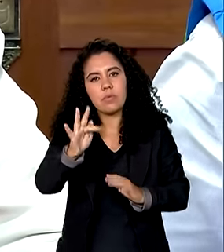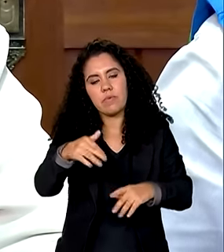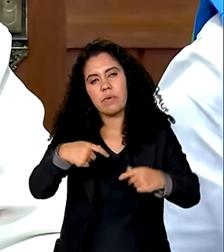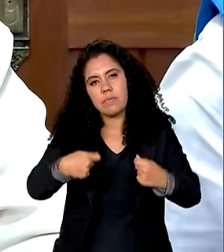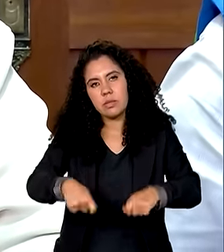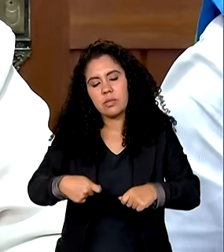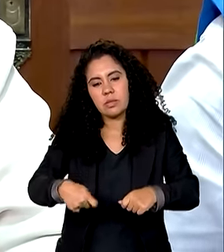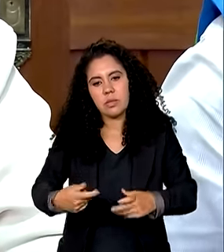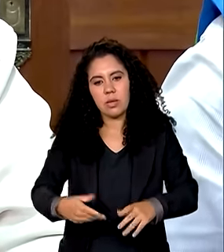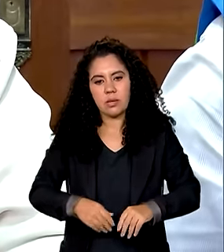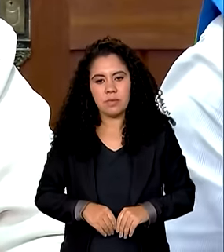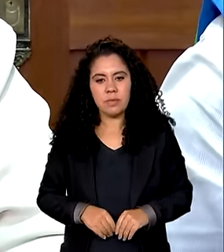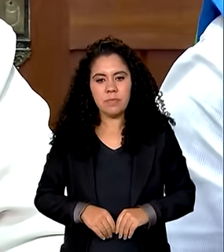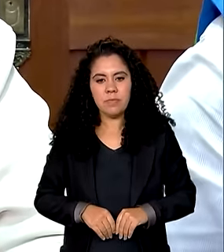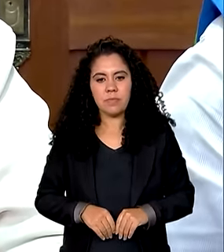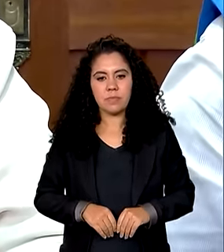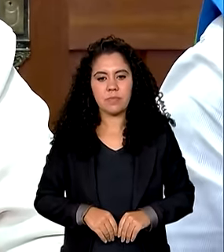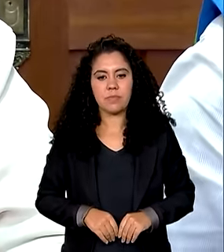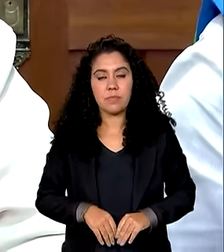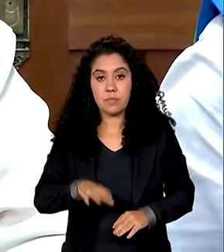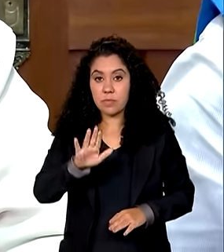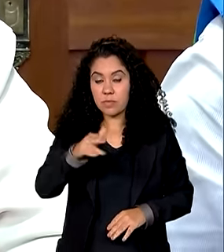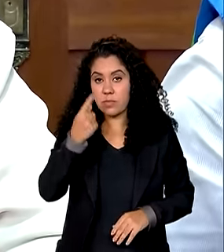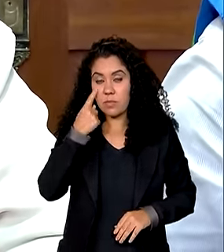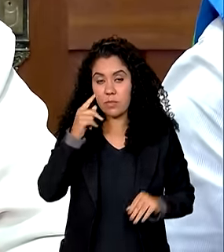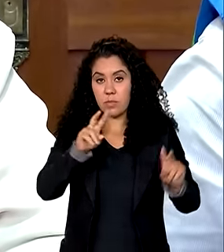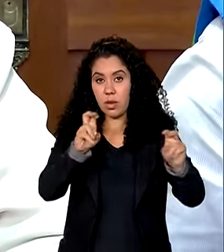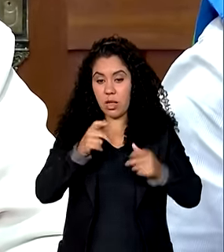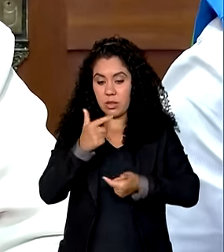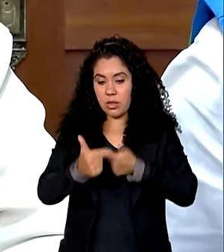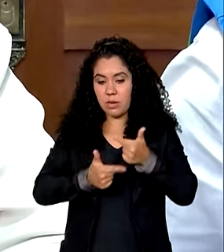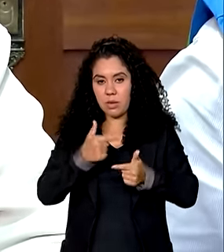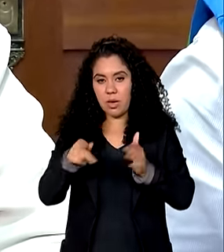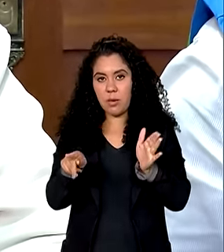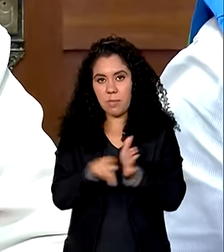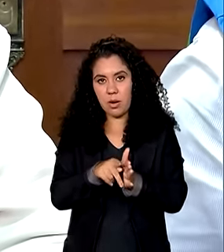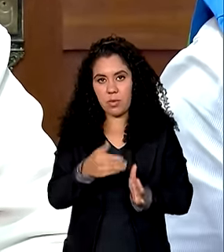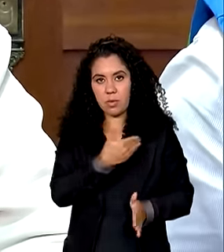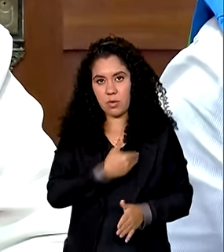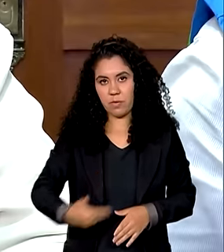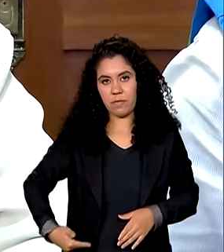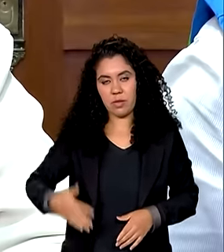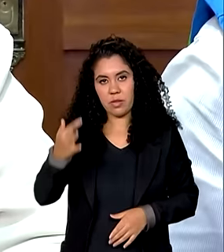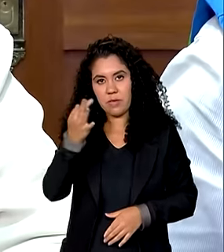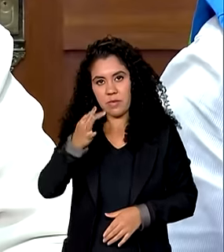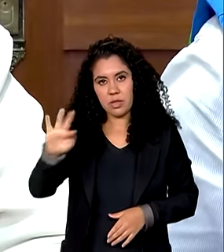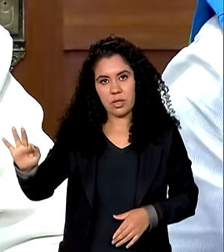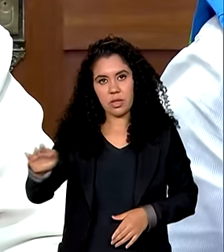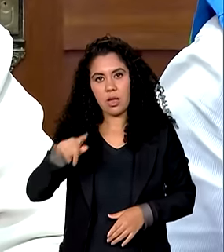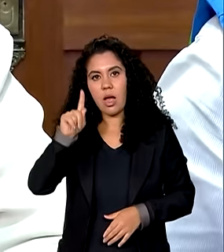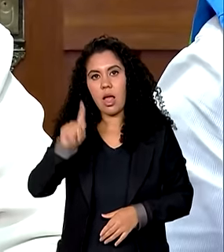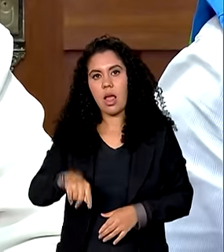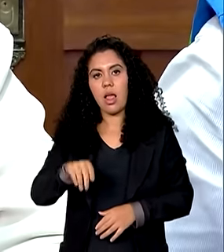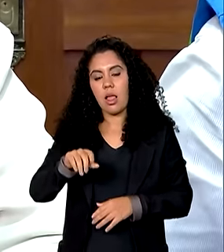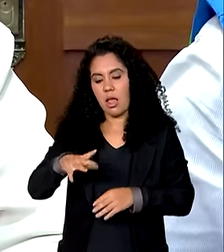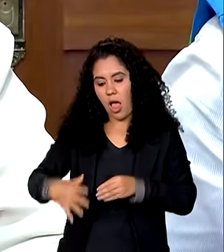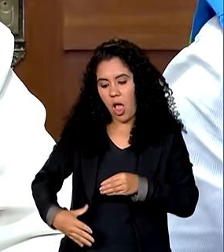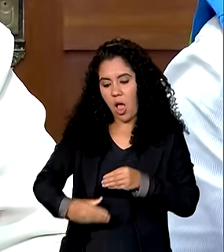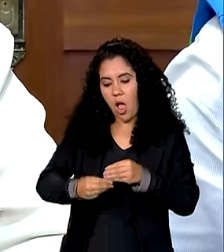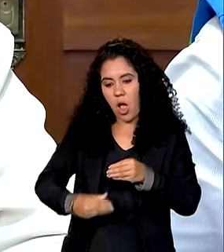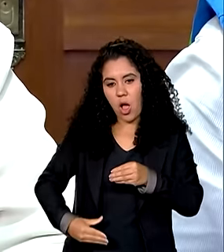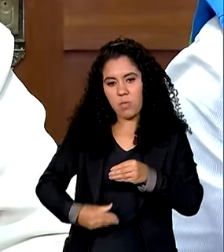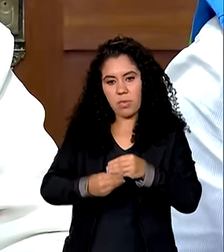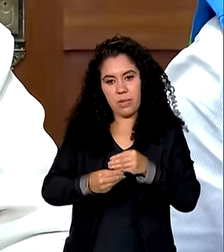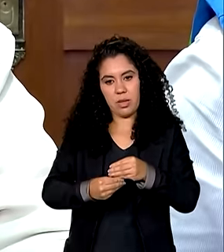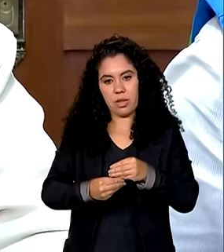a limpeza do município obrigado o trabalho do governo federal é um trabalho subsidiário e complementar o